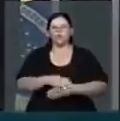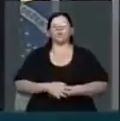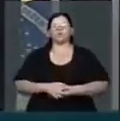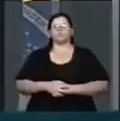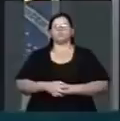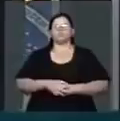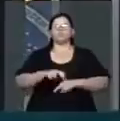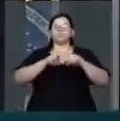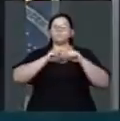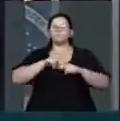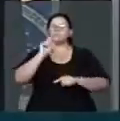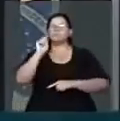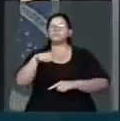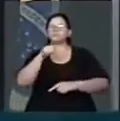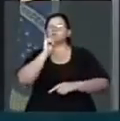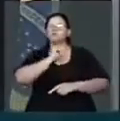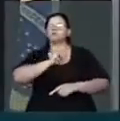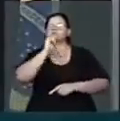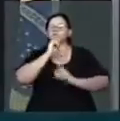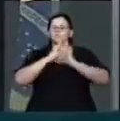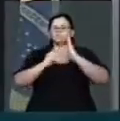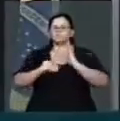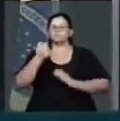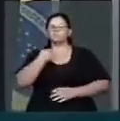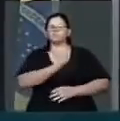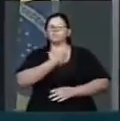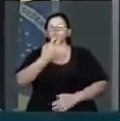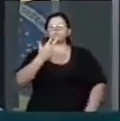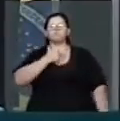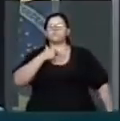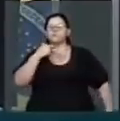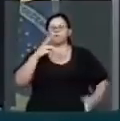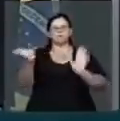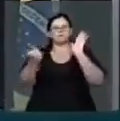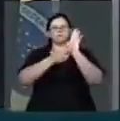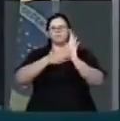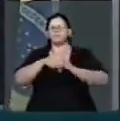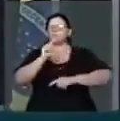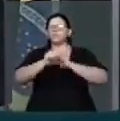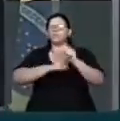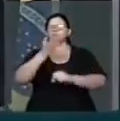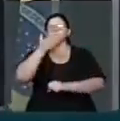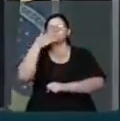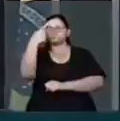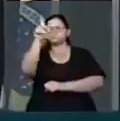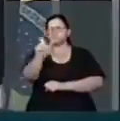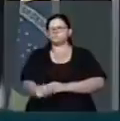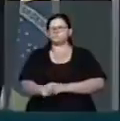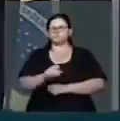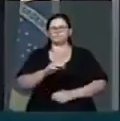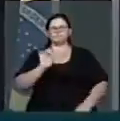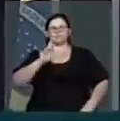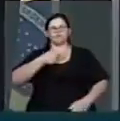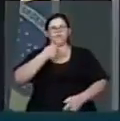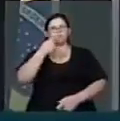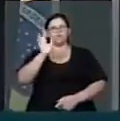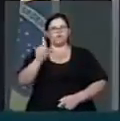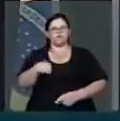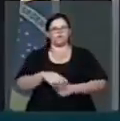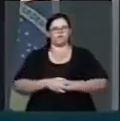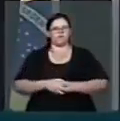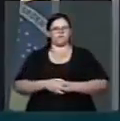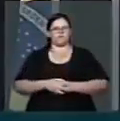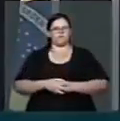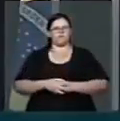para dar o bom exemplo que nós não podemos admitir esse tipo de comportamento aqui na casa. Era o que eu tinha a dizer, senhor presidente,